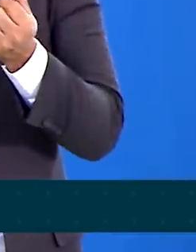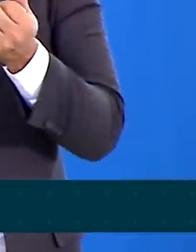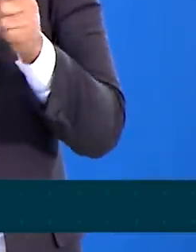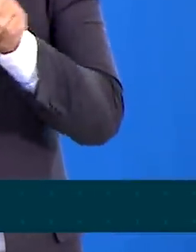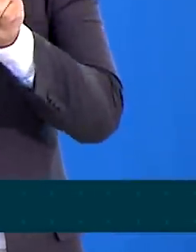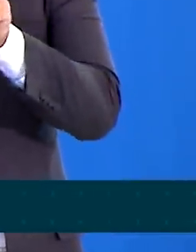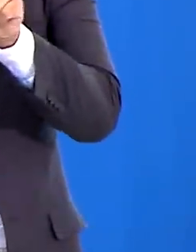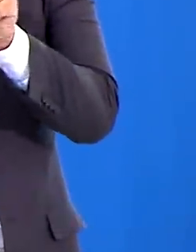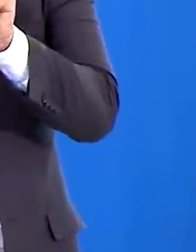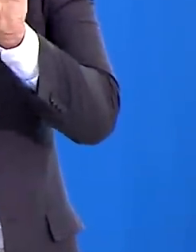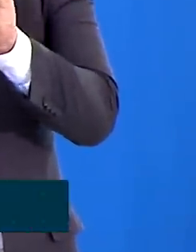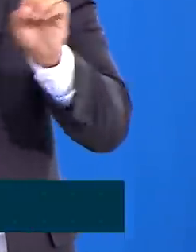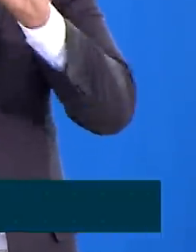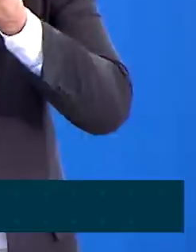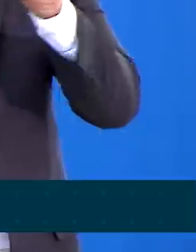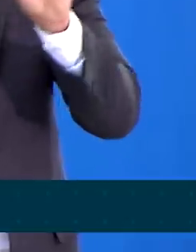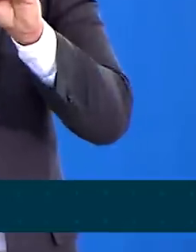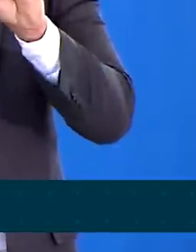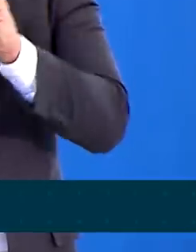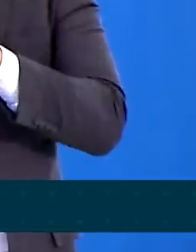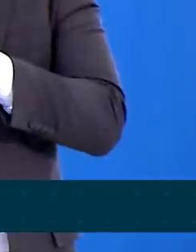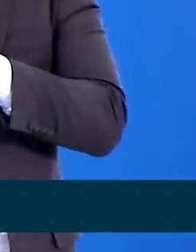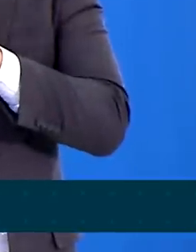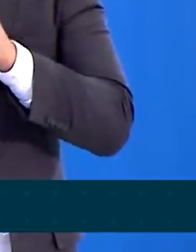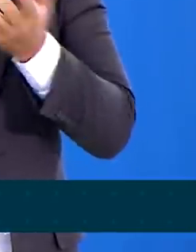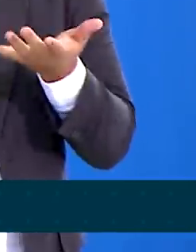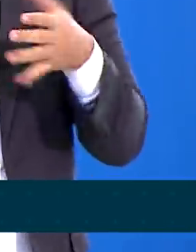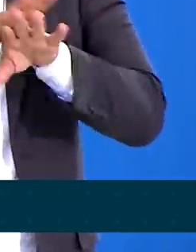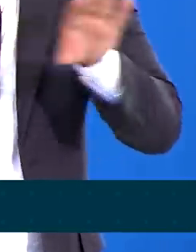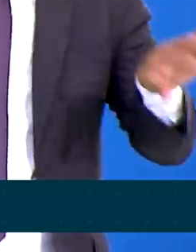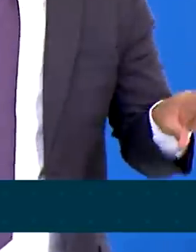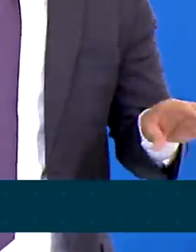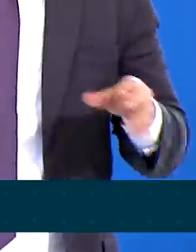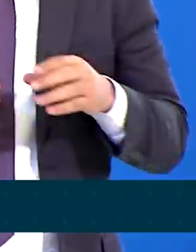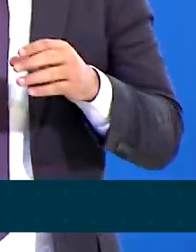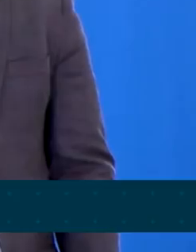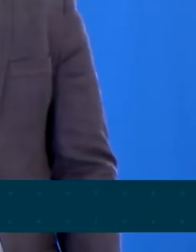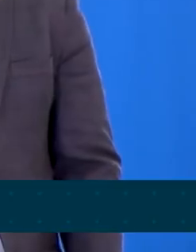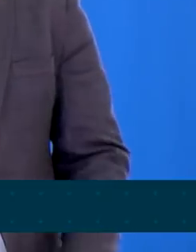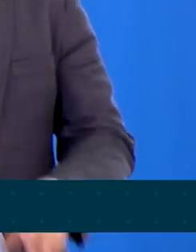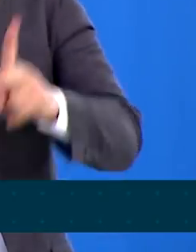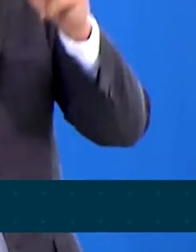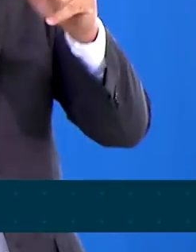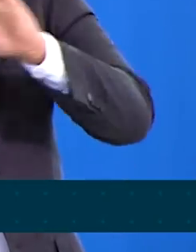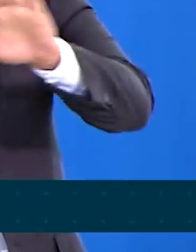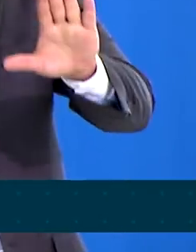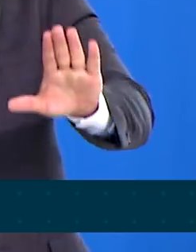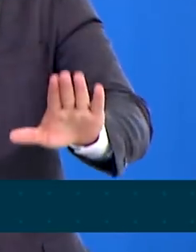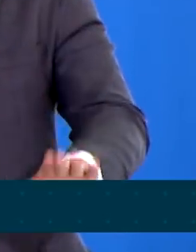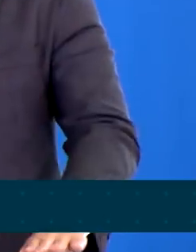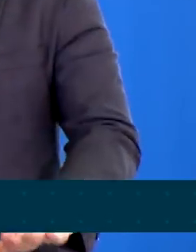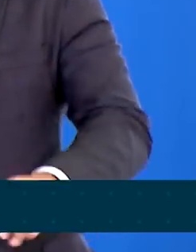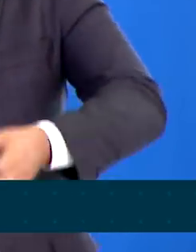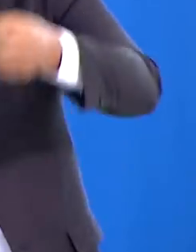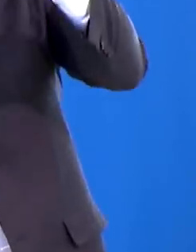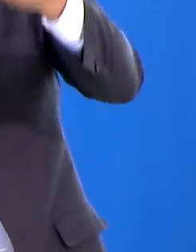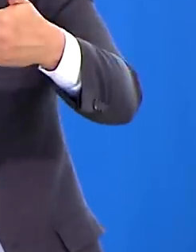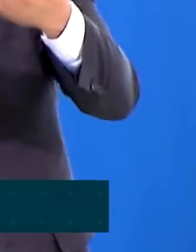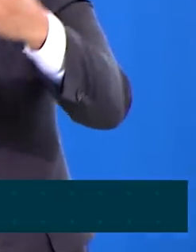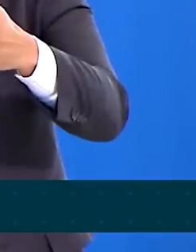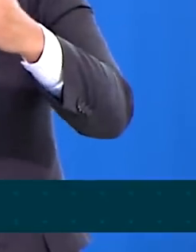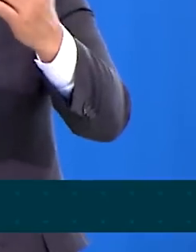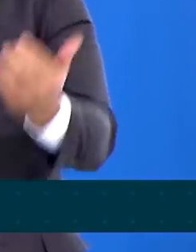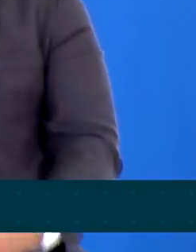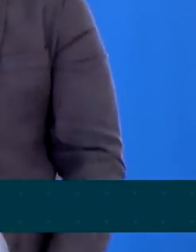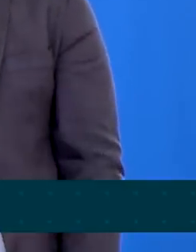bancária, uma inclusão financeira para esses lutadores, esses guerreiros. É fundamental e também um direito à cidadania,